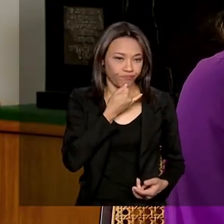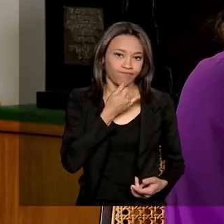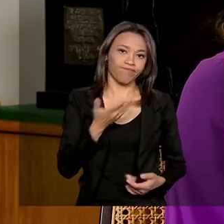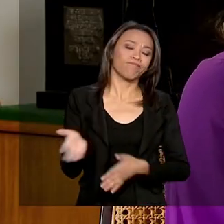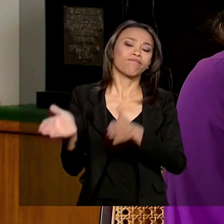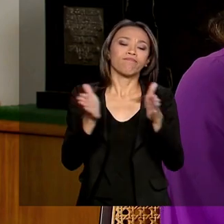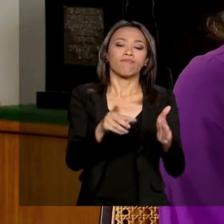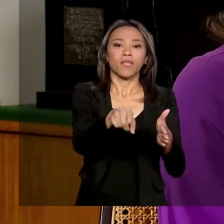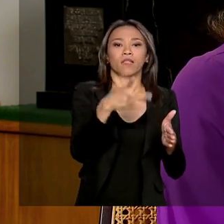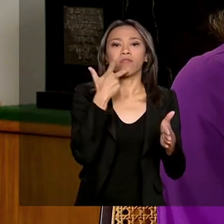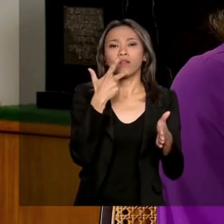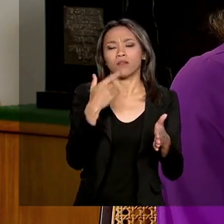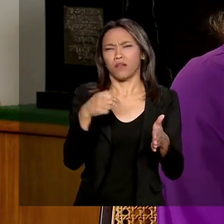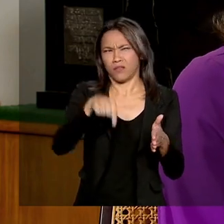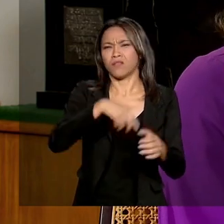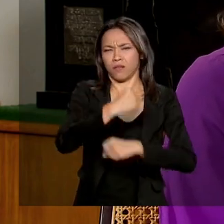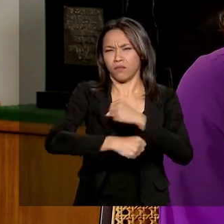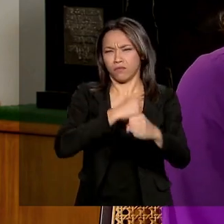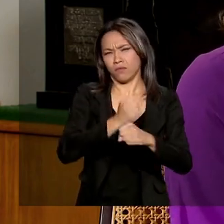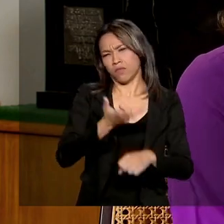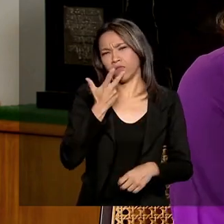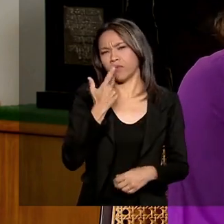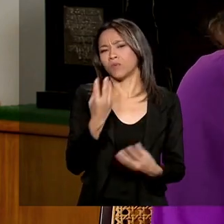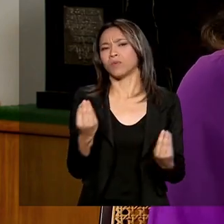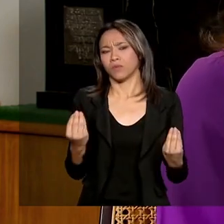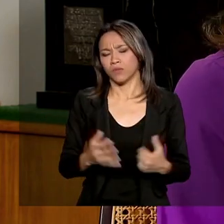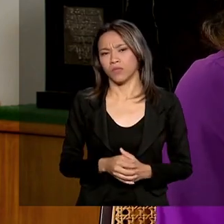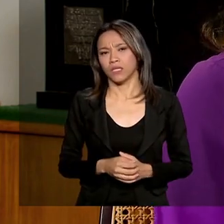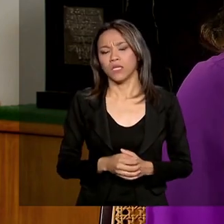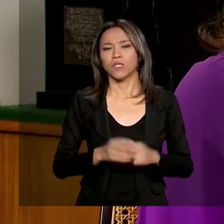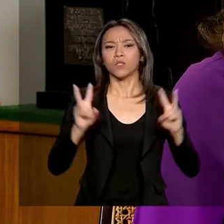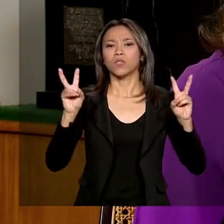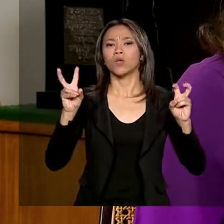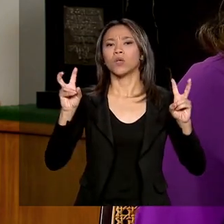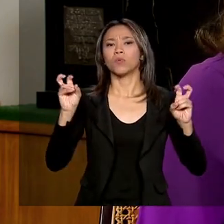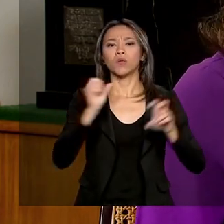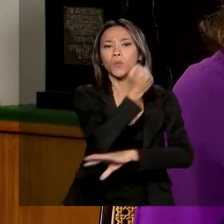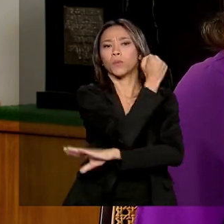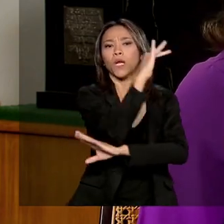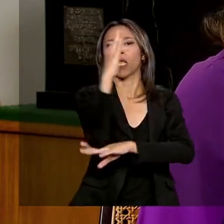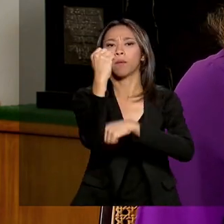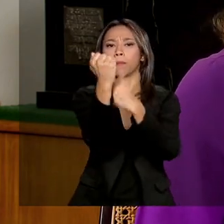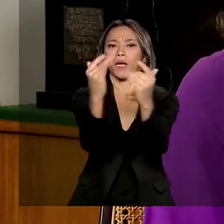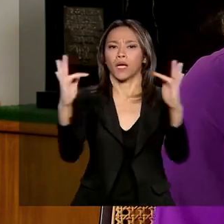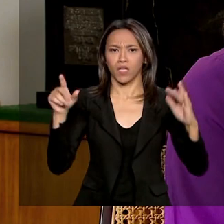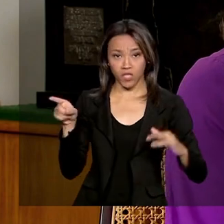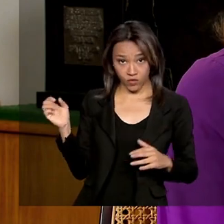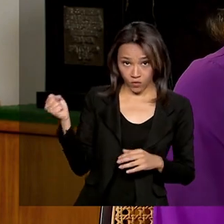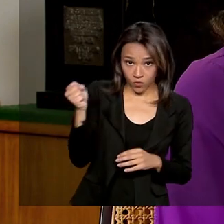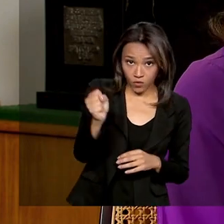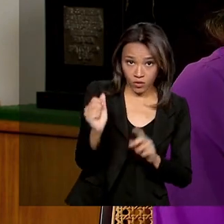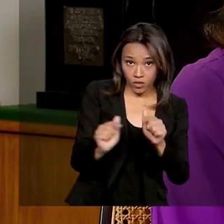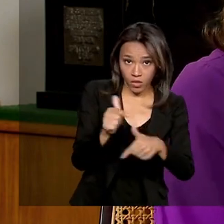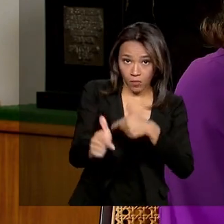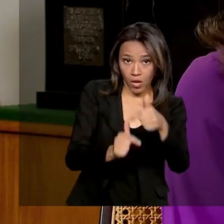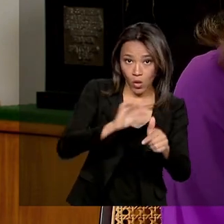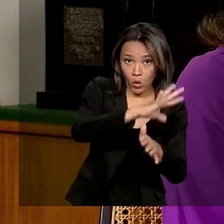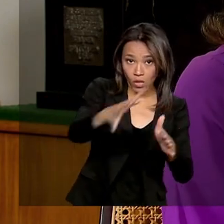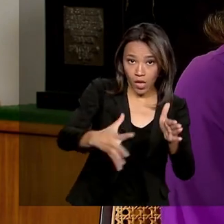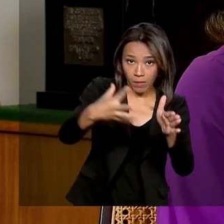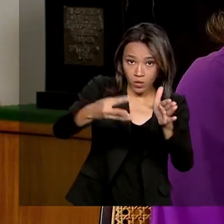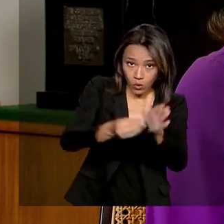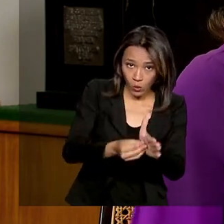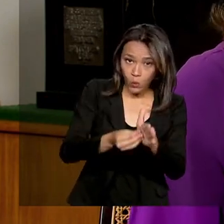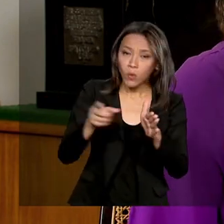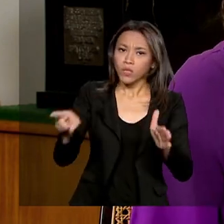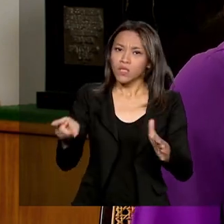esse ano, que foi a questão ambiental. E o senhor trabalhou no comando militar da Amazônia, e muito se falou esse ano. A gente acabou de